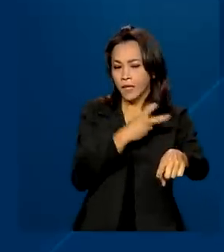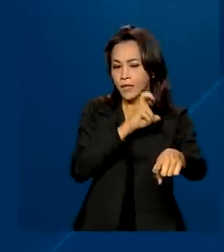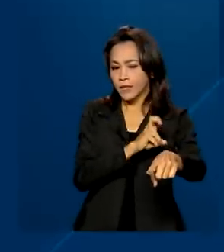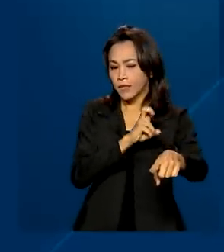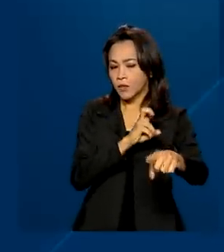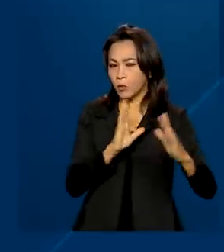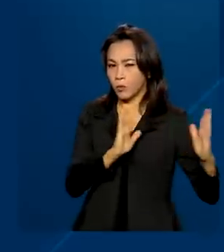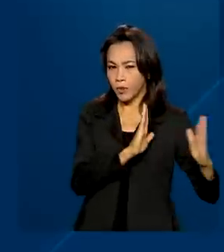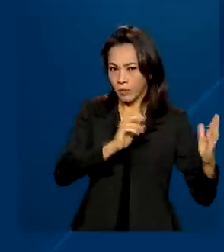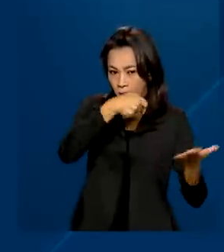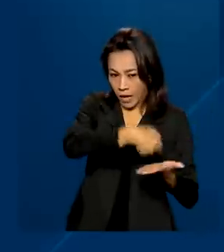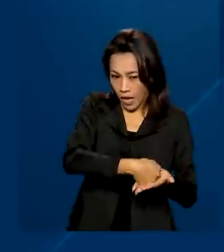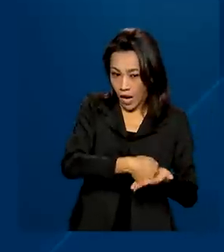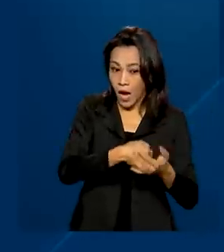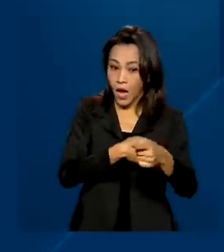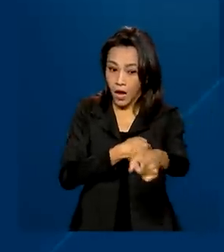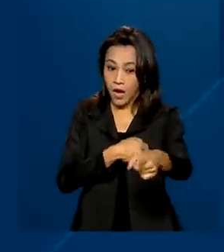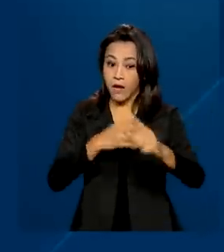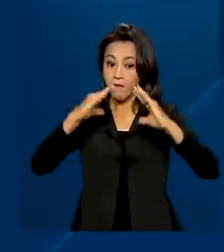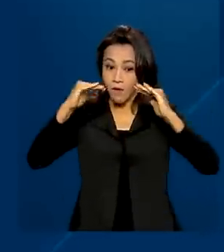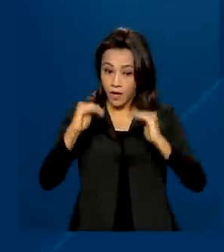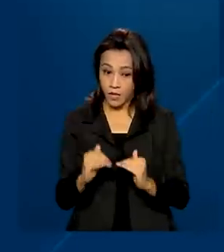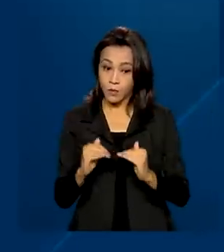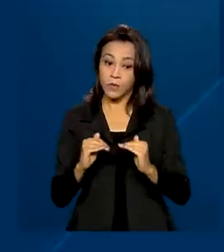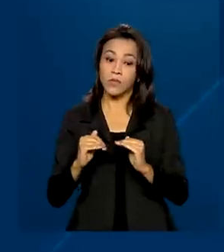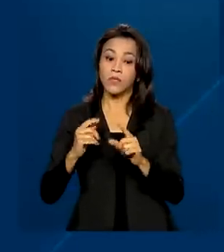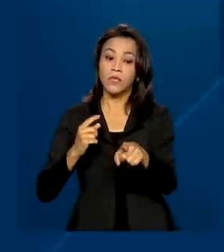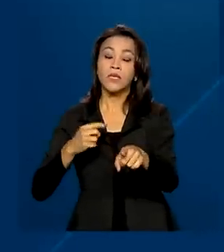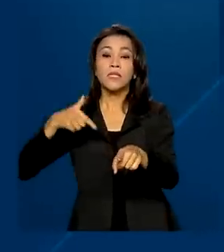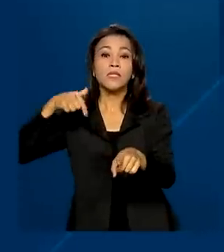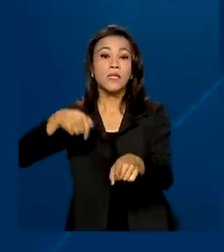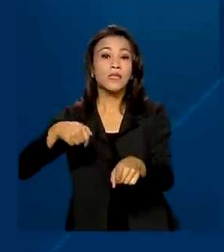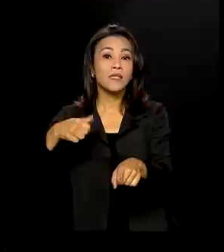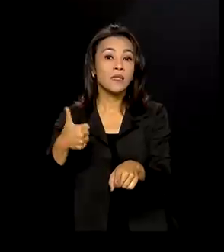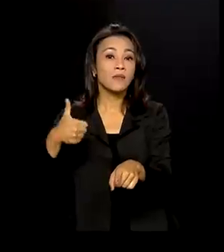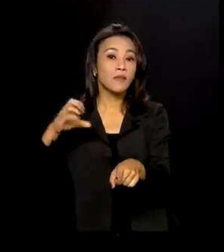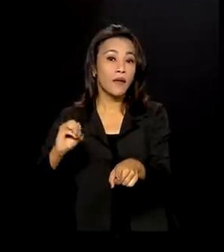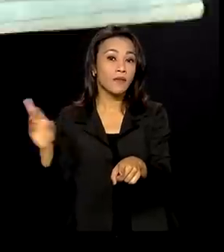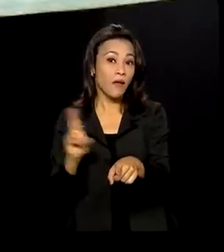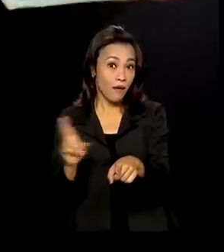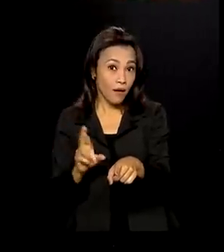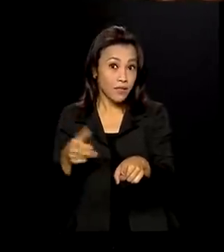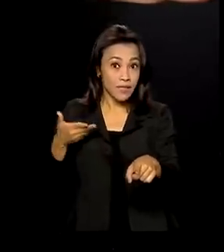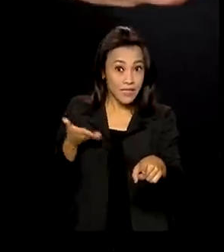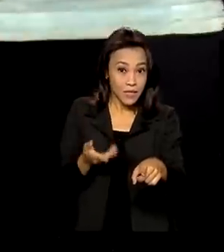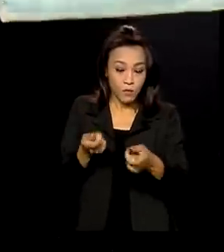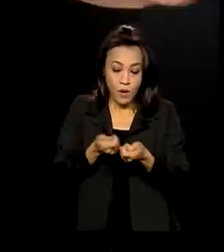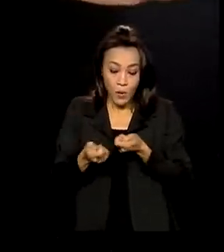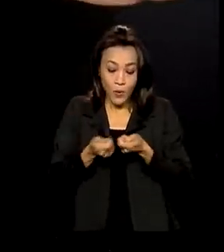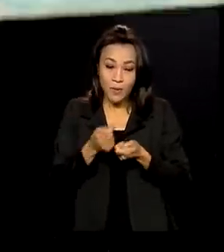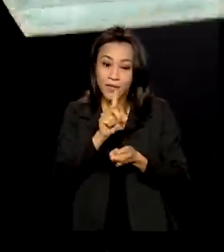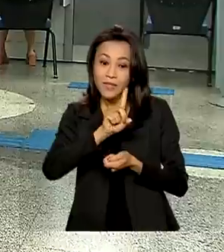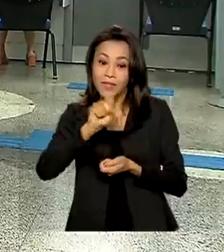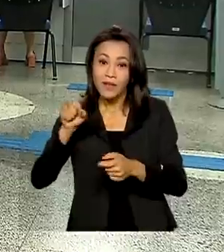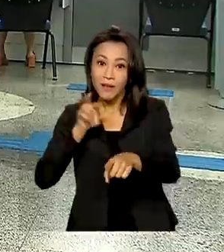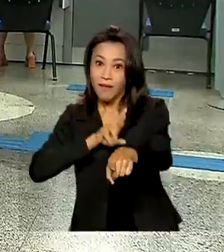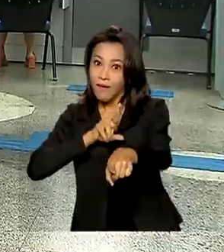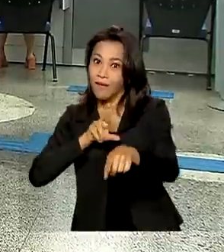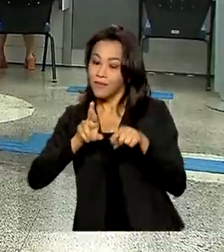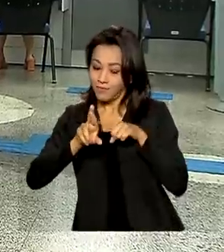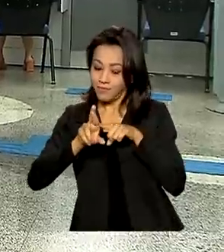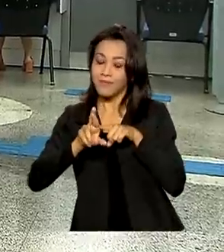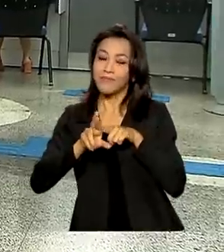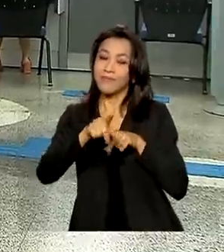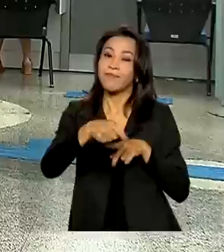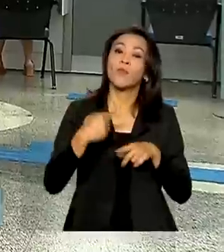prazo para pagar, a parcela cairá para R 710, uma economia de R$ De acordo com